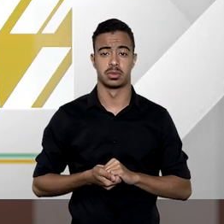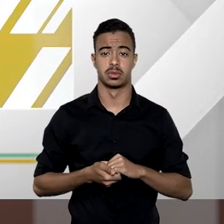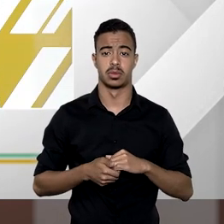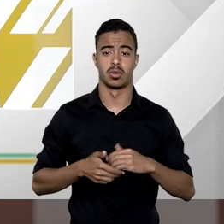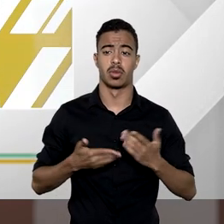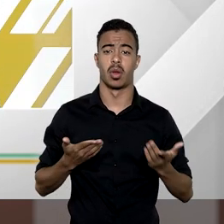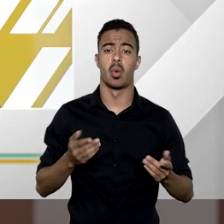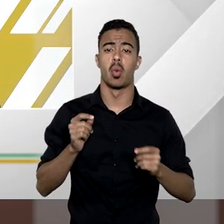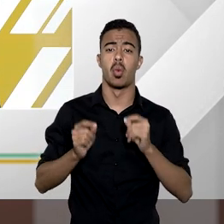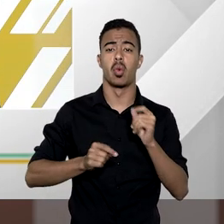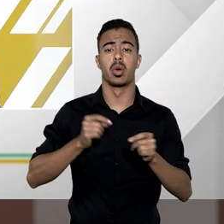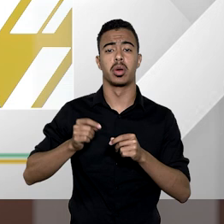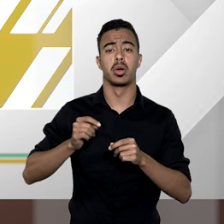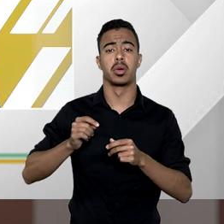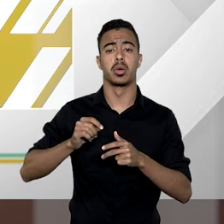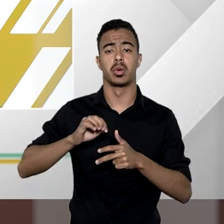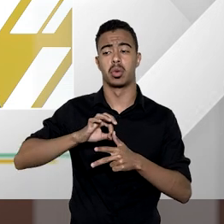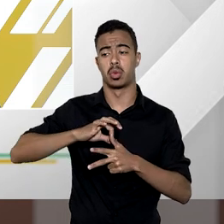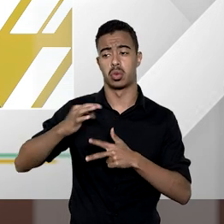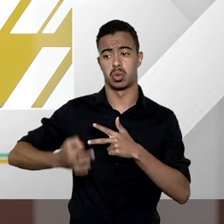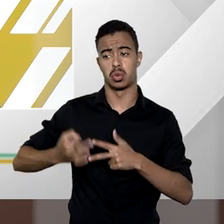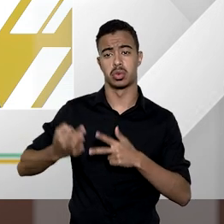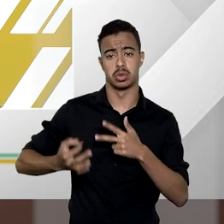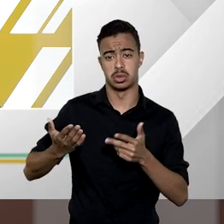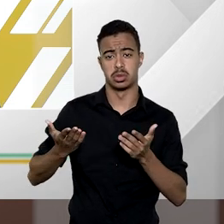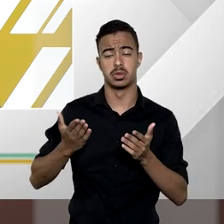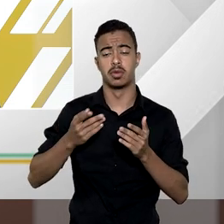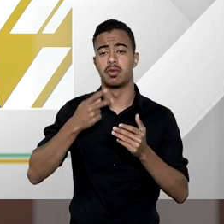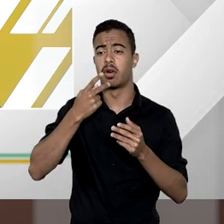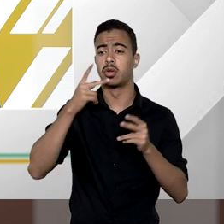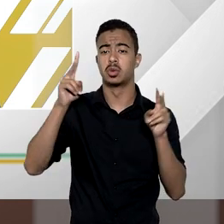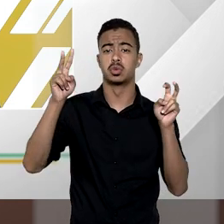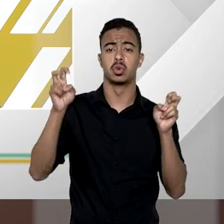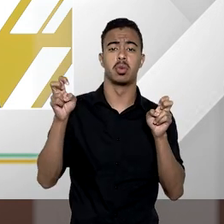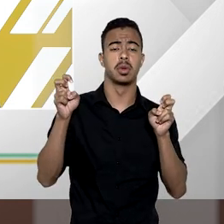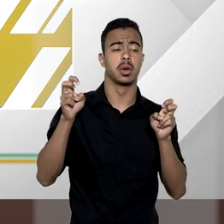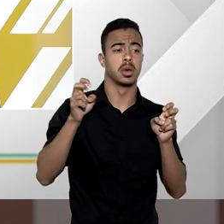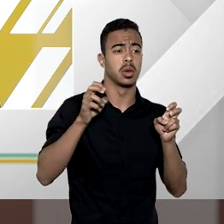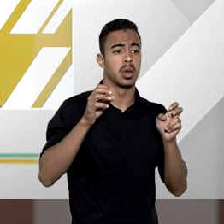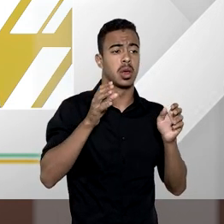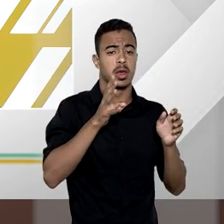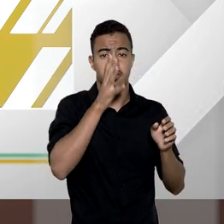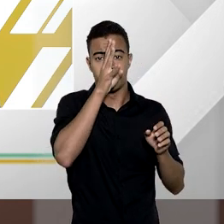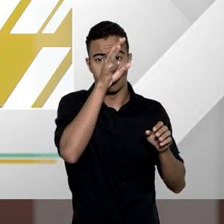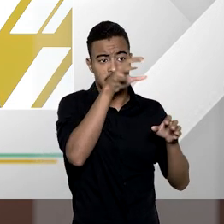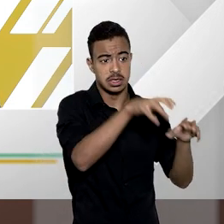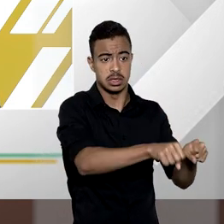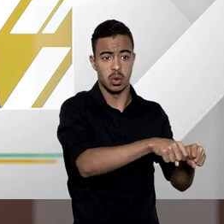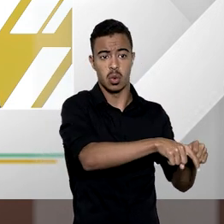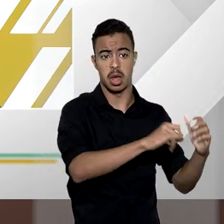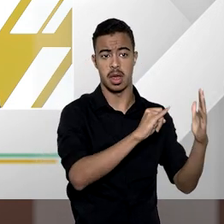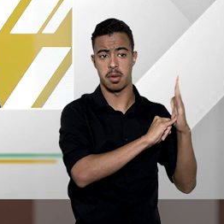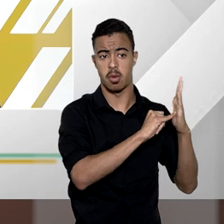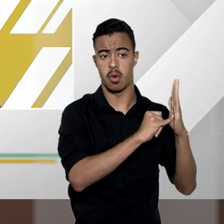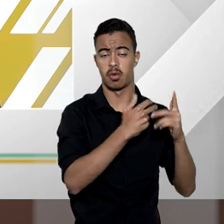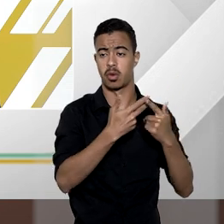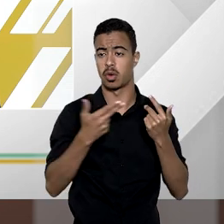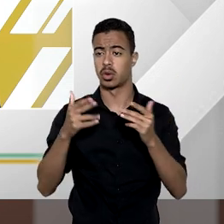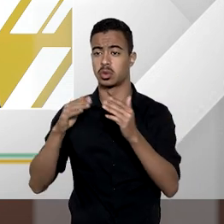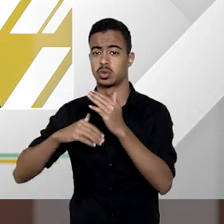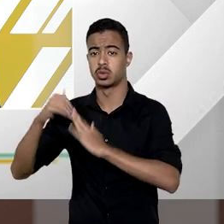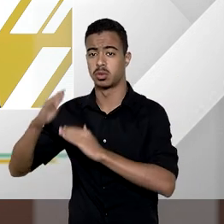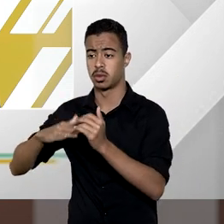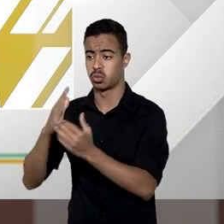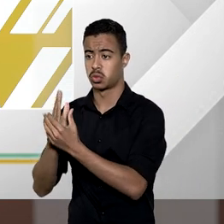que o judiciário vem considerando acerca da invasão de um imóvel cujo processo expropriatório objetivando reforma